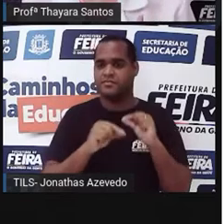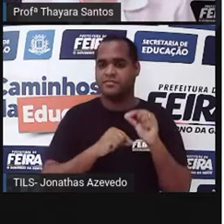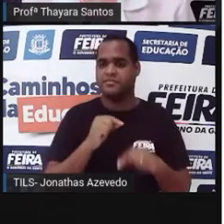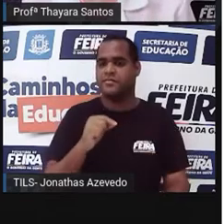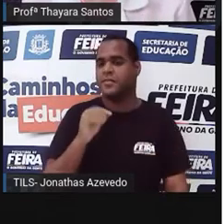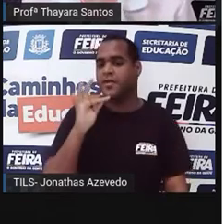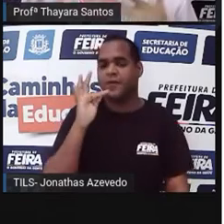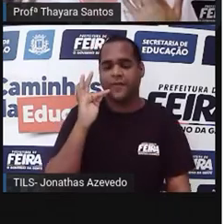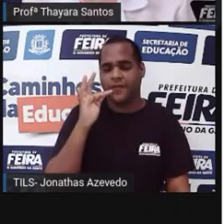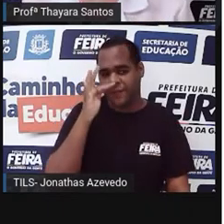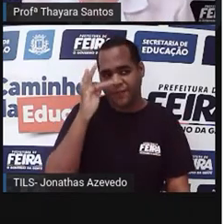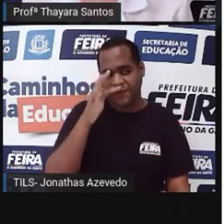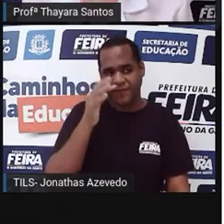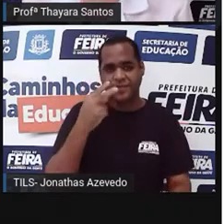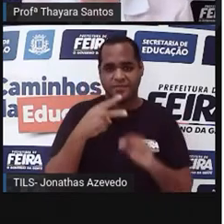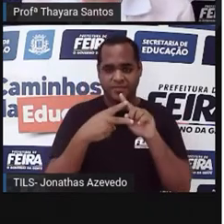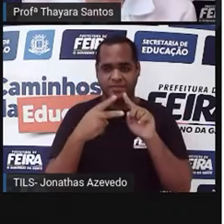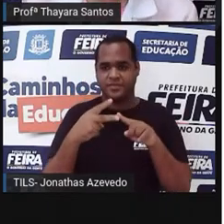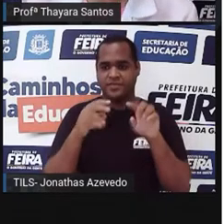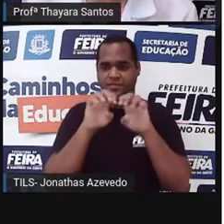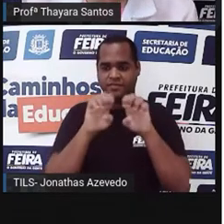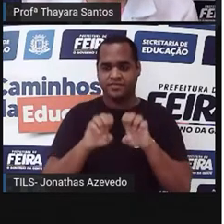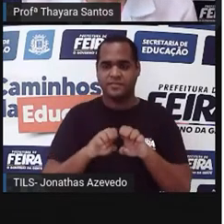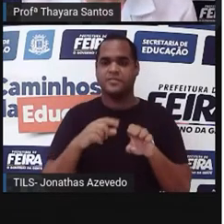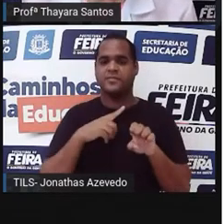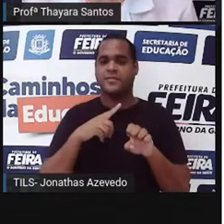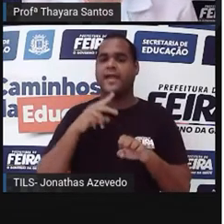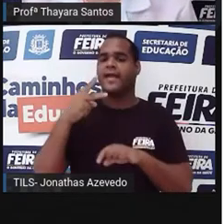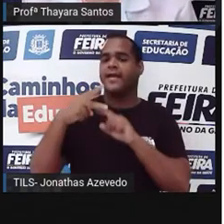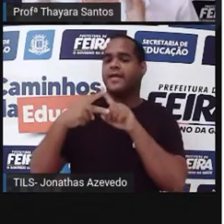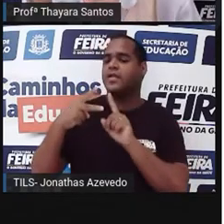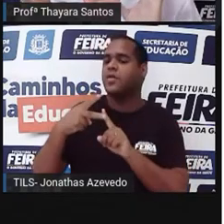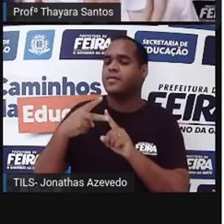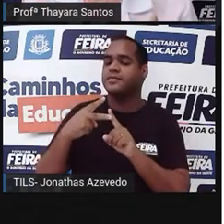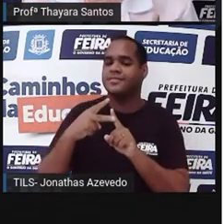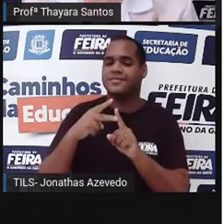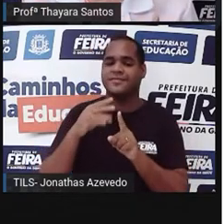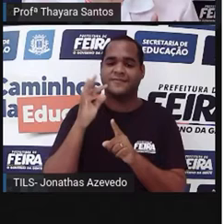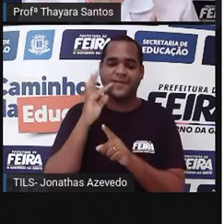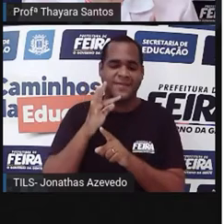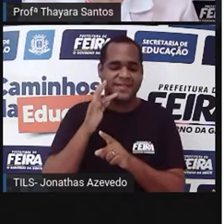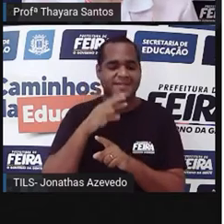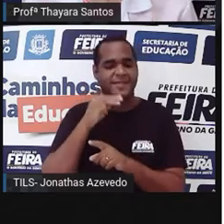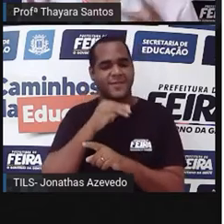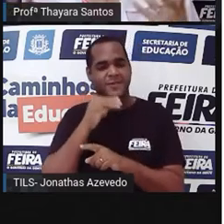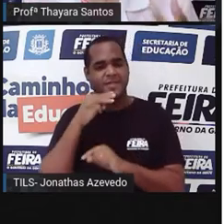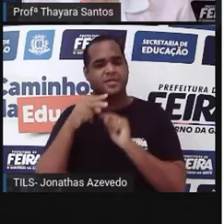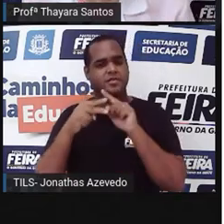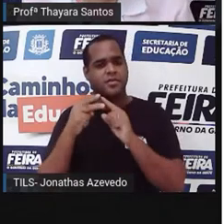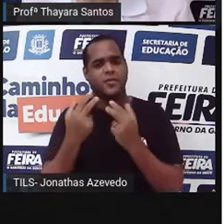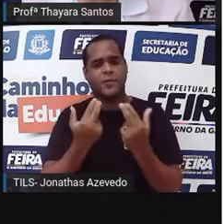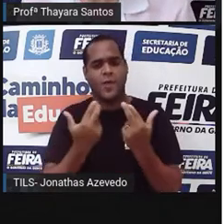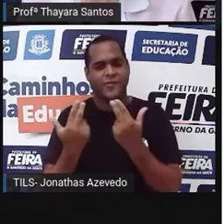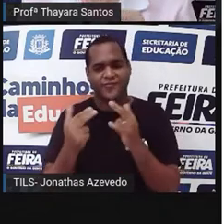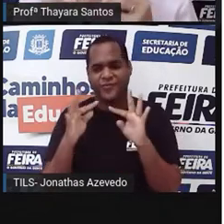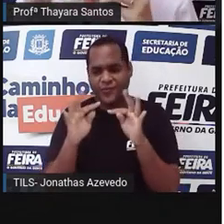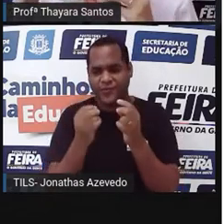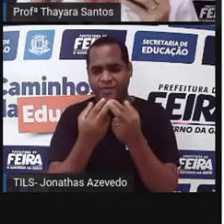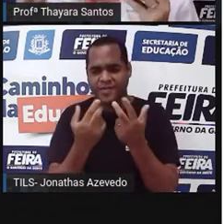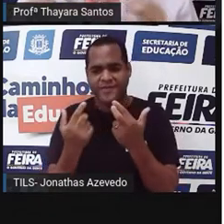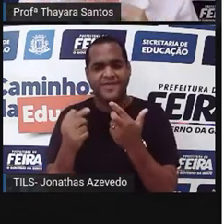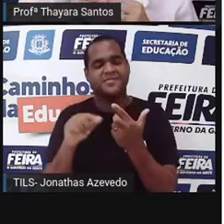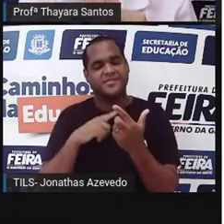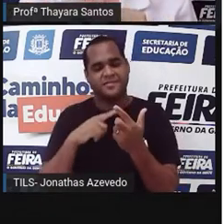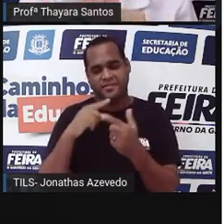tipos de estrutura, a gente diz que ela é uma flor hermafrodita. Então, é igual em todas as flores? Não. Mas a